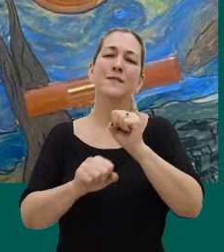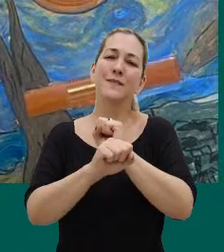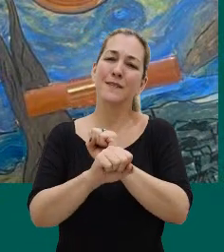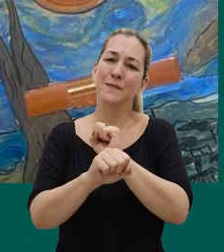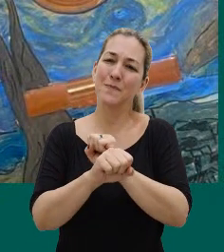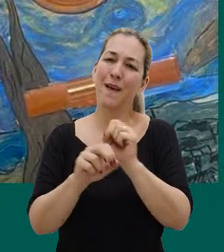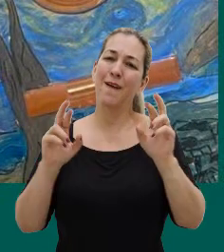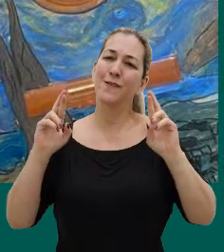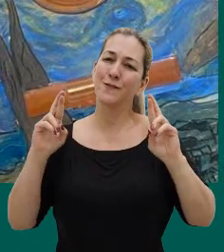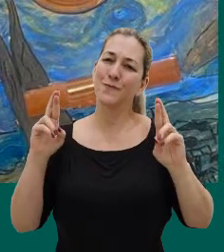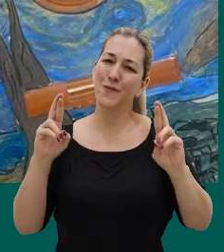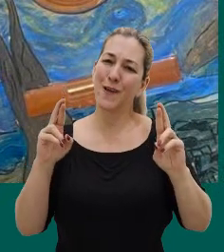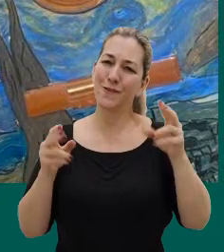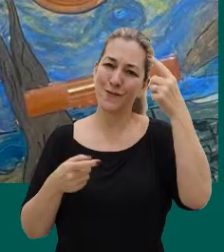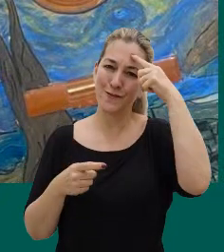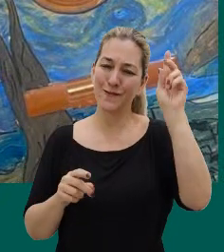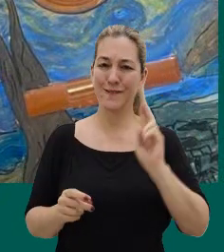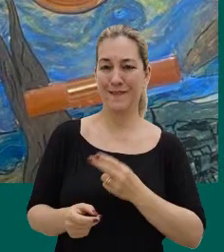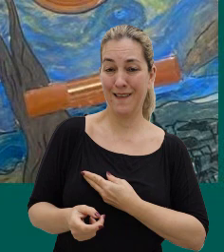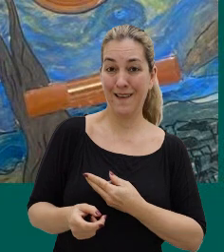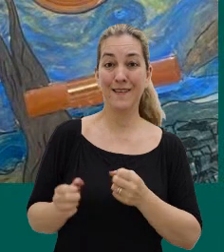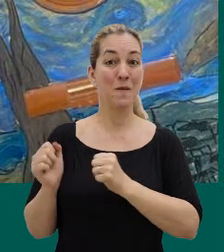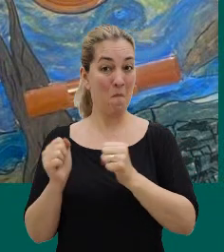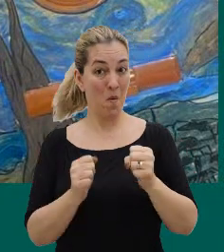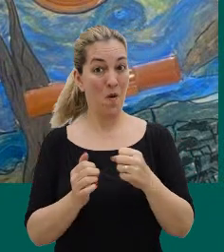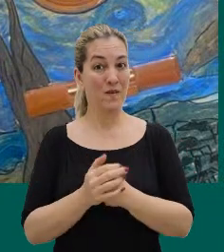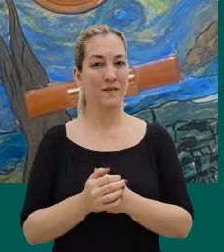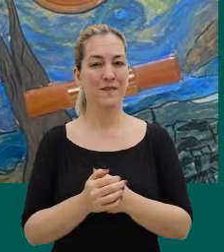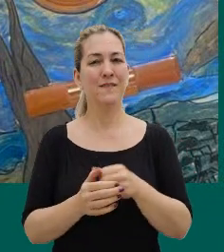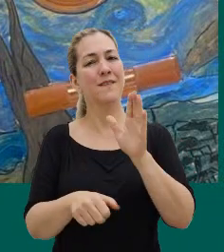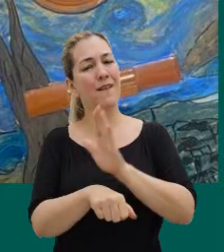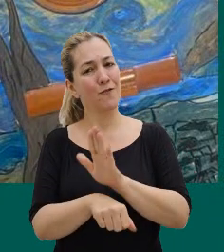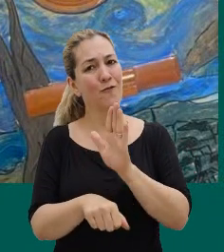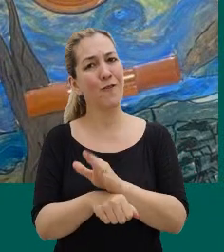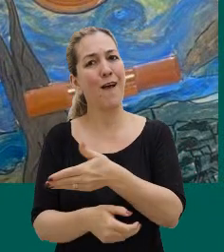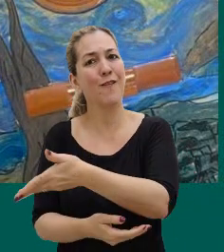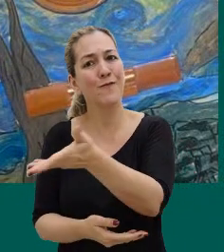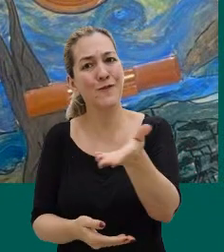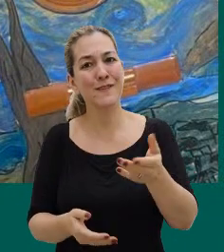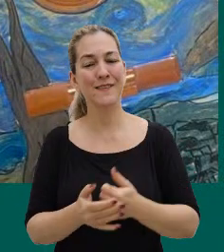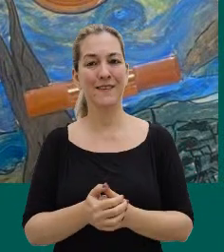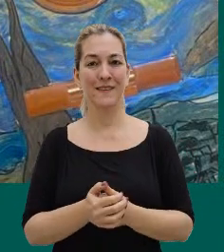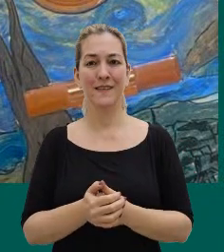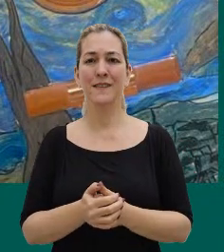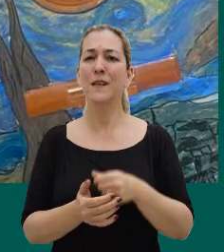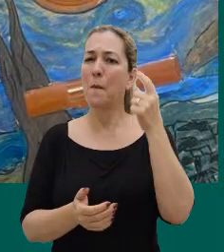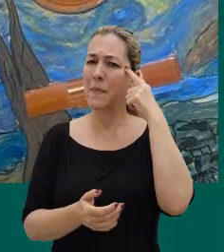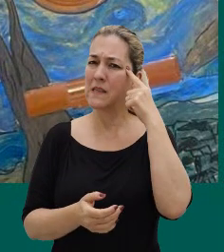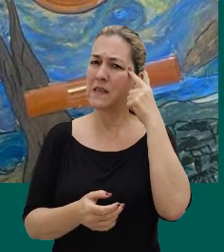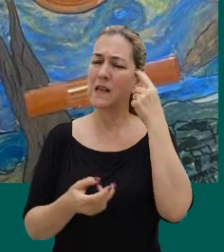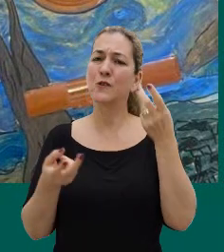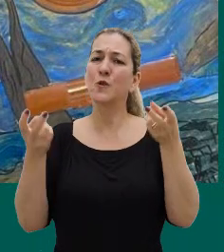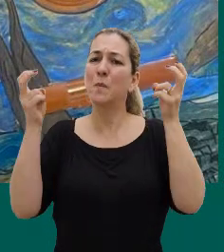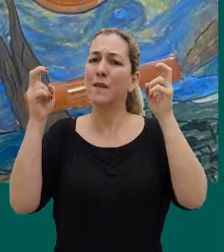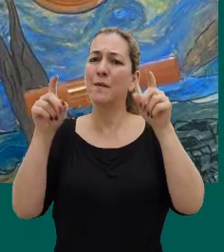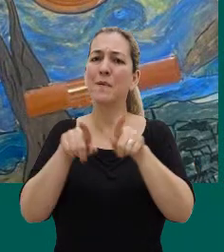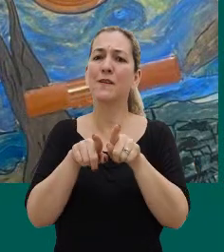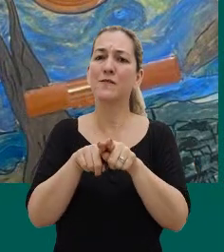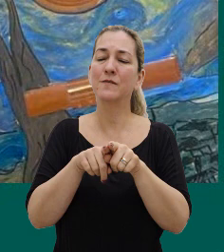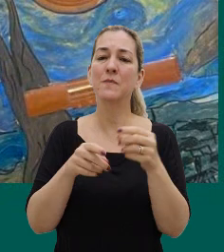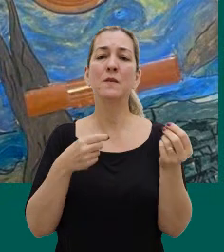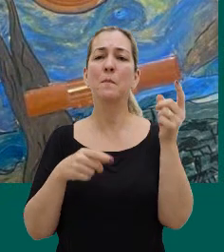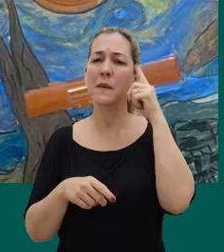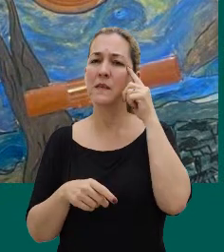né, dessas nossas ideias de um assunto difícil possa ter ajudado vocês, né, a pensar sobre a temática, mas também a pensar